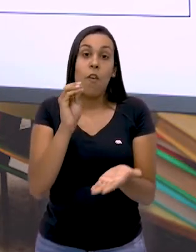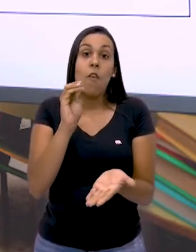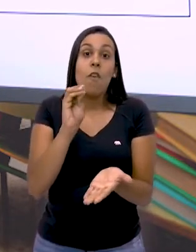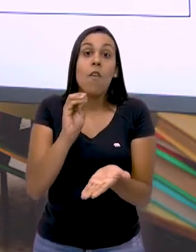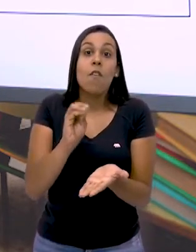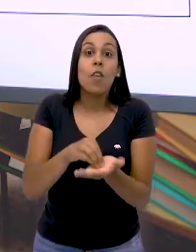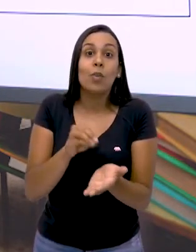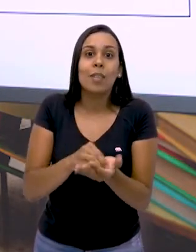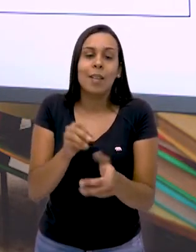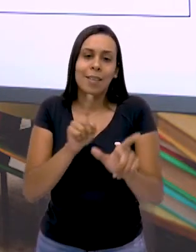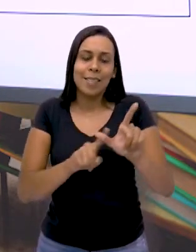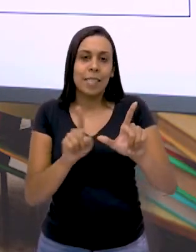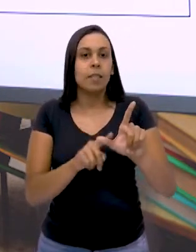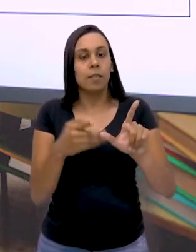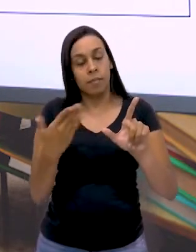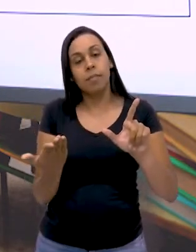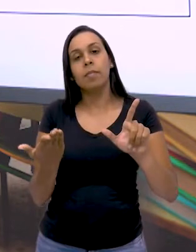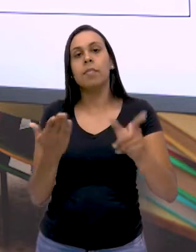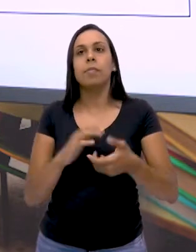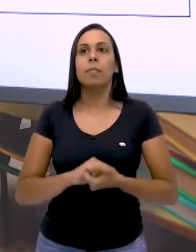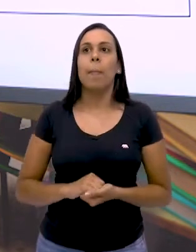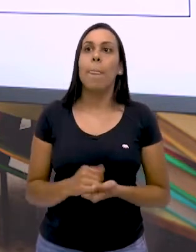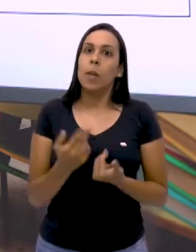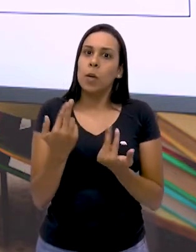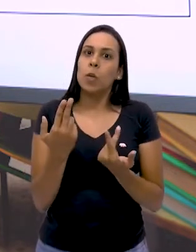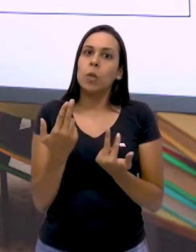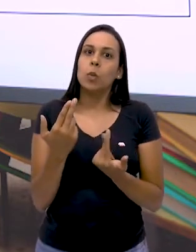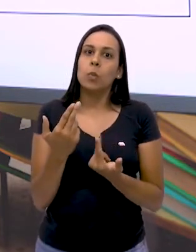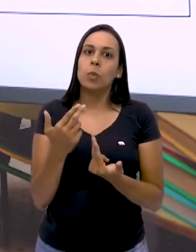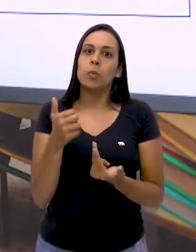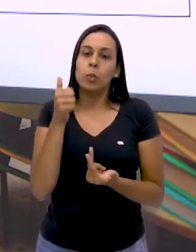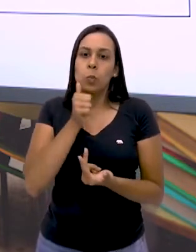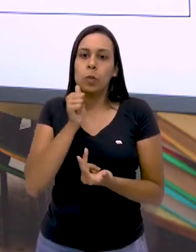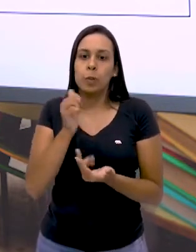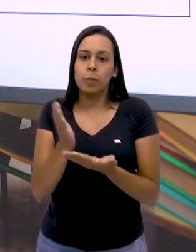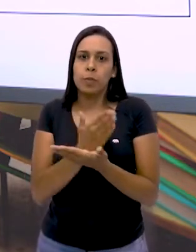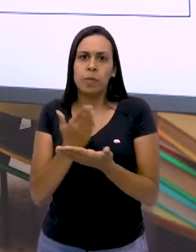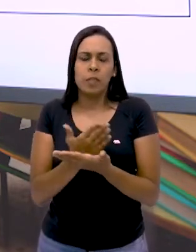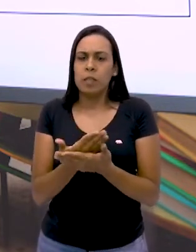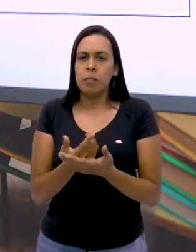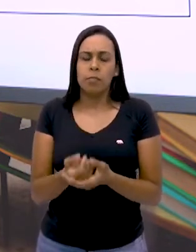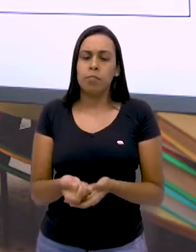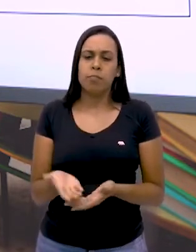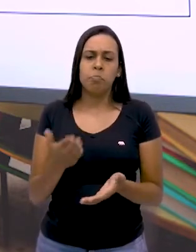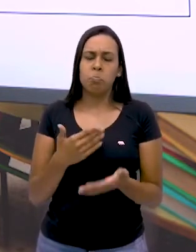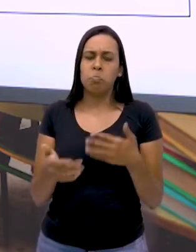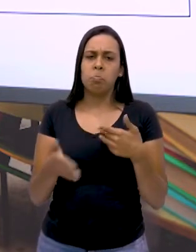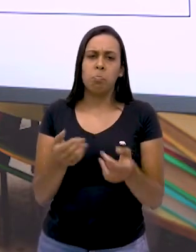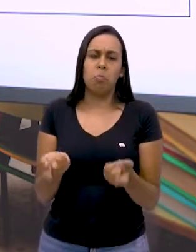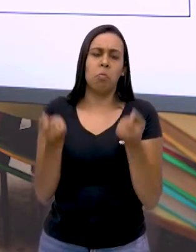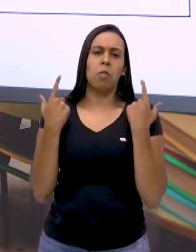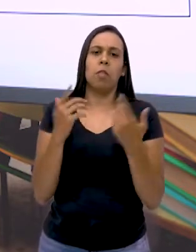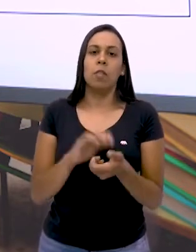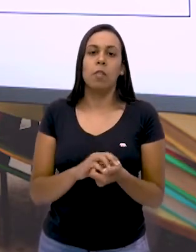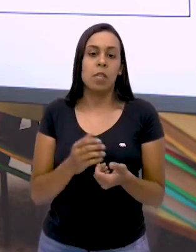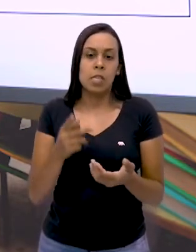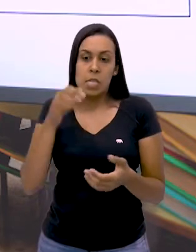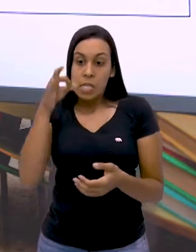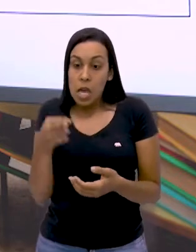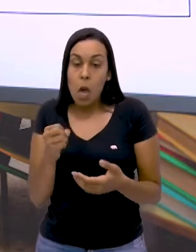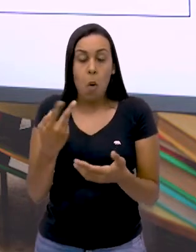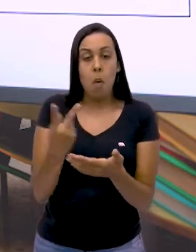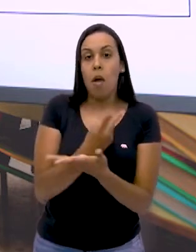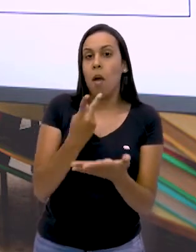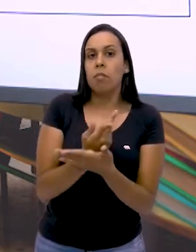nenhum tipo de letra. Não é isso? Igual a menina aqui do caderno. Ela não se importava se estava certo ou errado, se